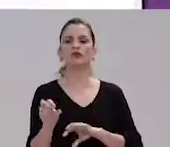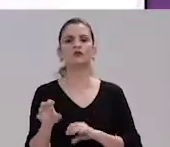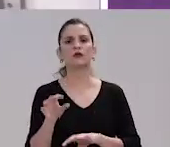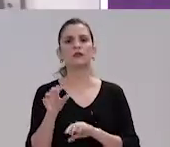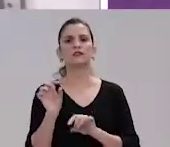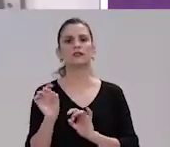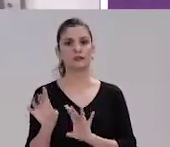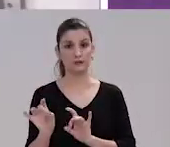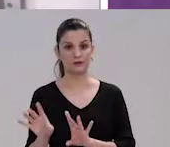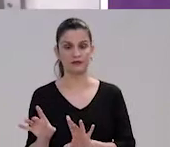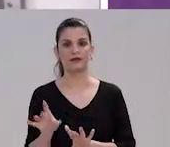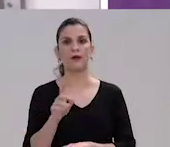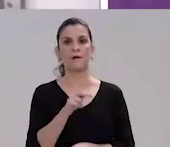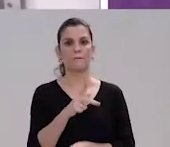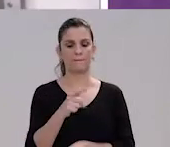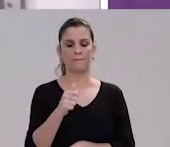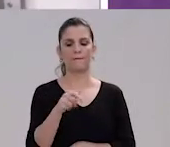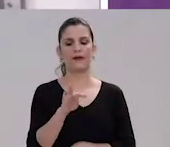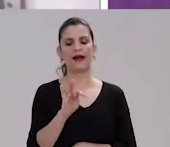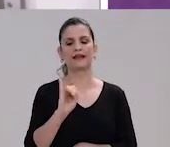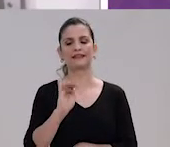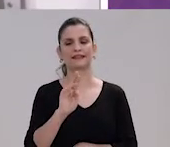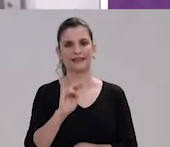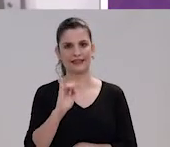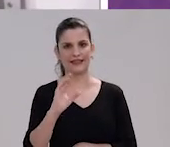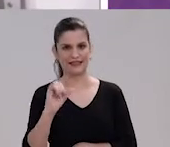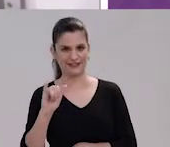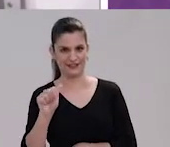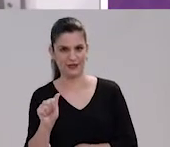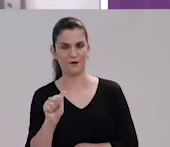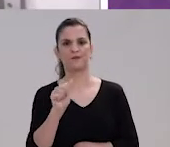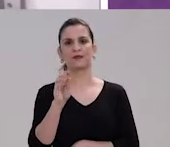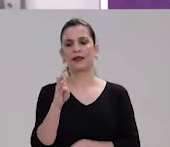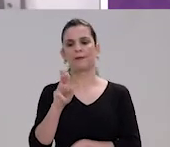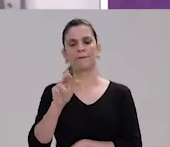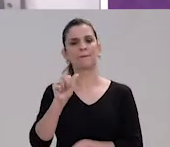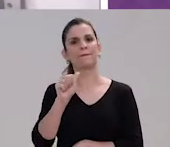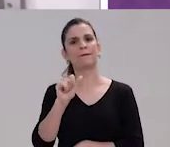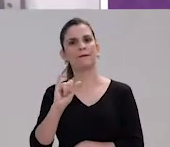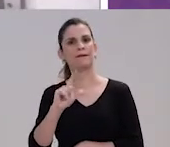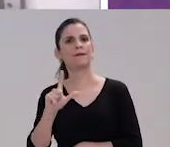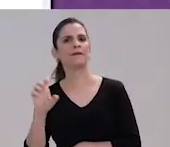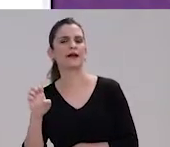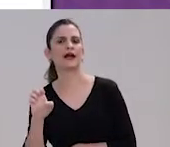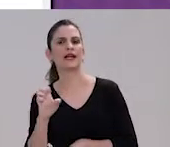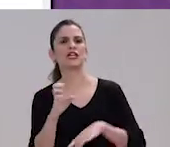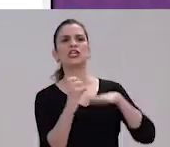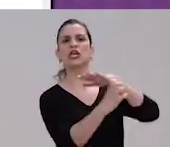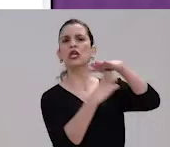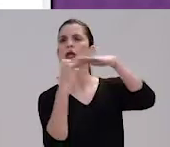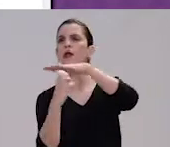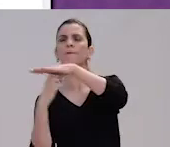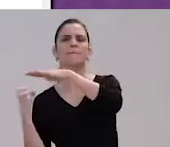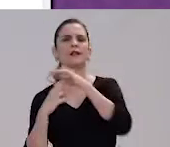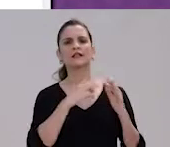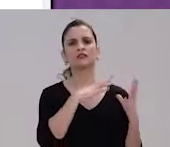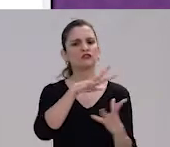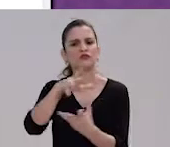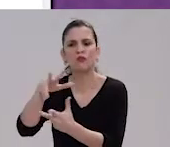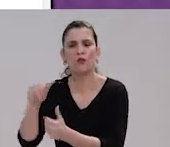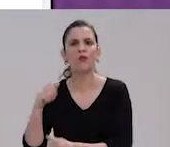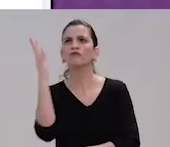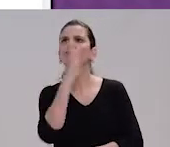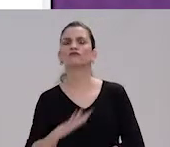especialista em educação especial, Patrícia Silva de Jesus, conhecida como Patrícia Braile. Passou a ser adotada por